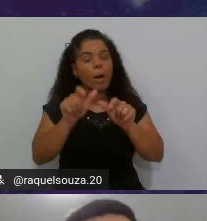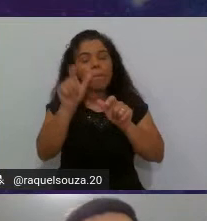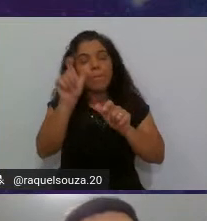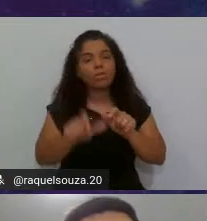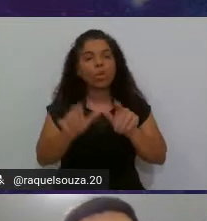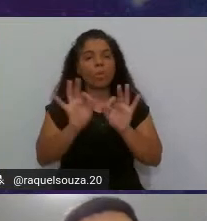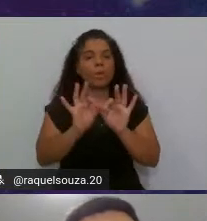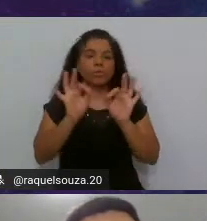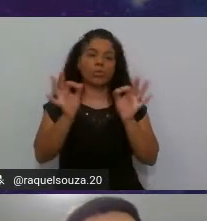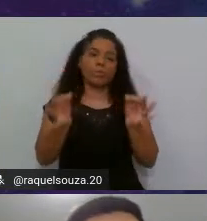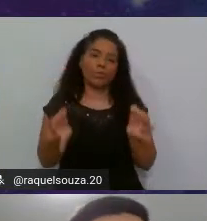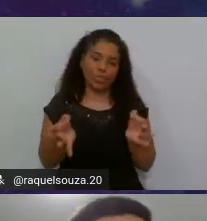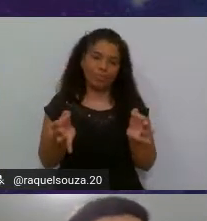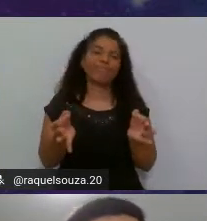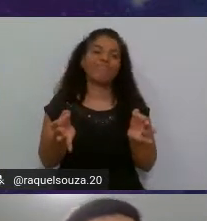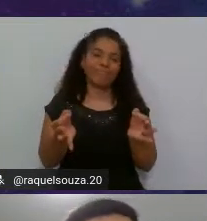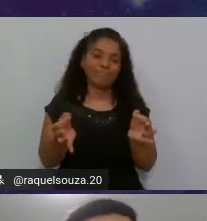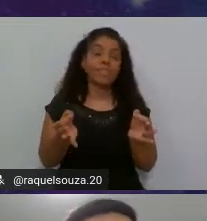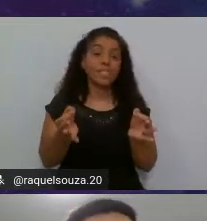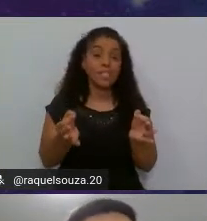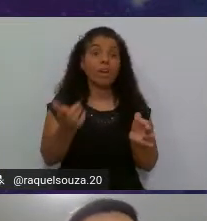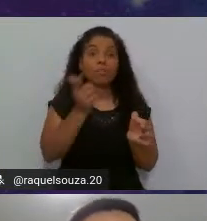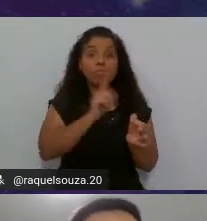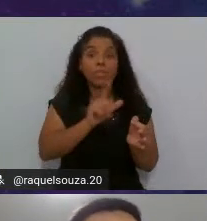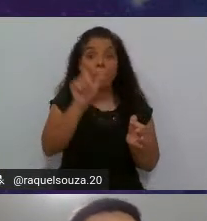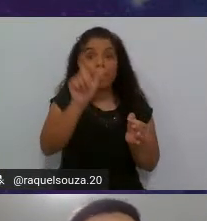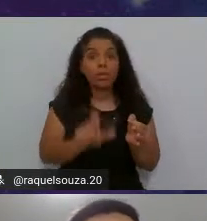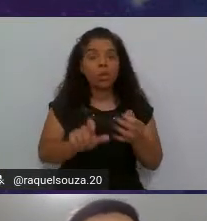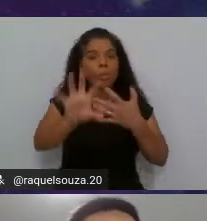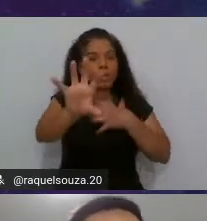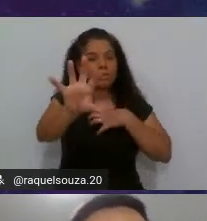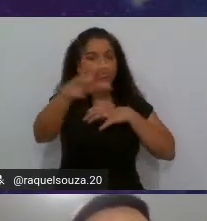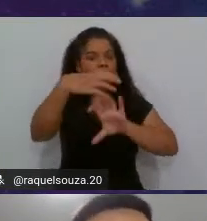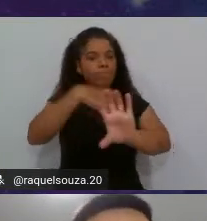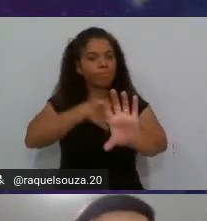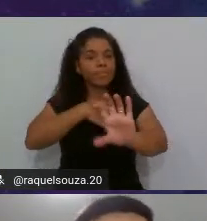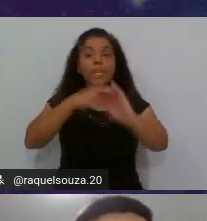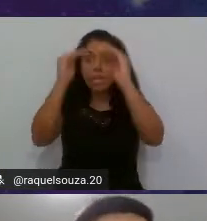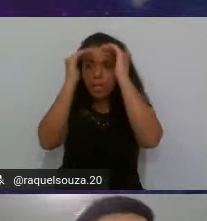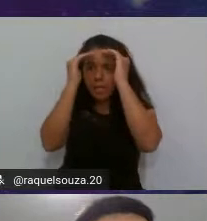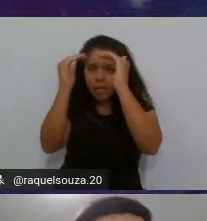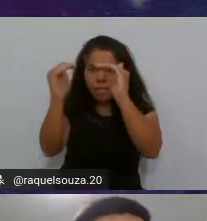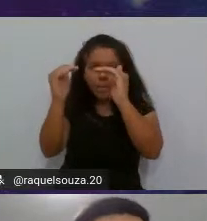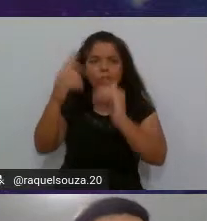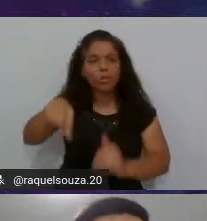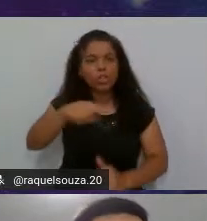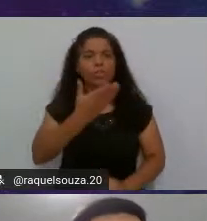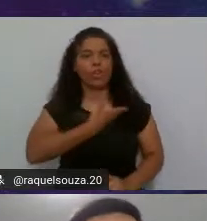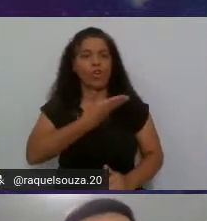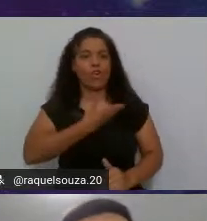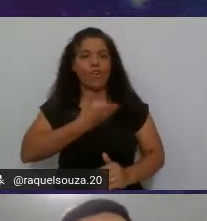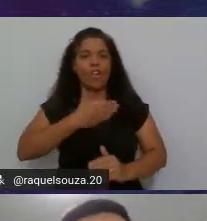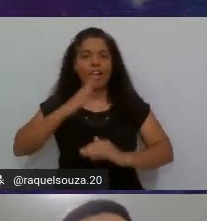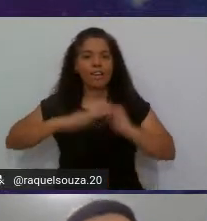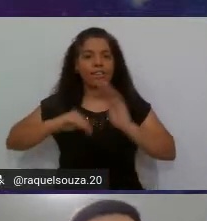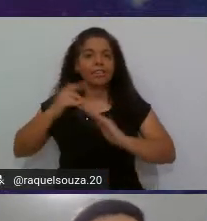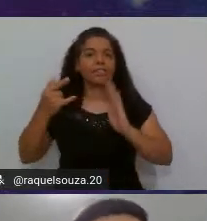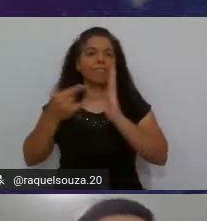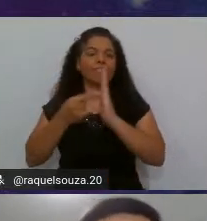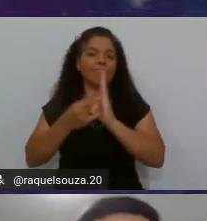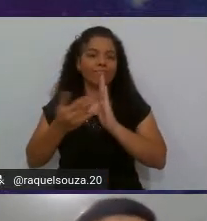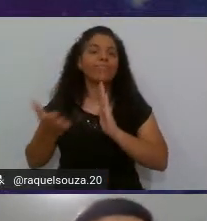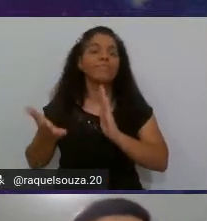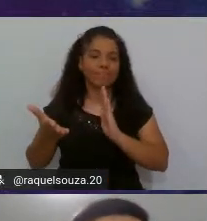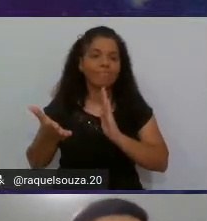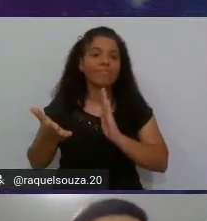você vai se tornar uma pessoa mais empática e mais respeitosa com os seus colegas desenvolvedores. E isso vai ajudar